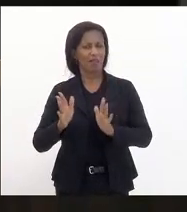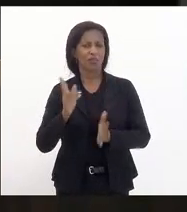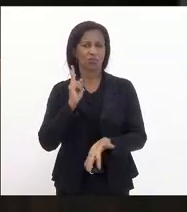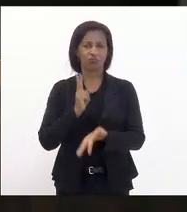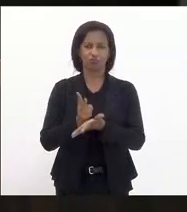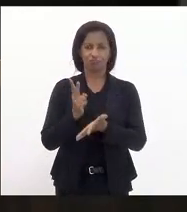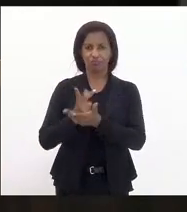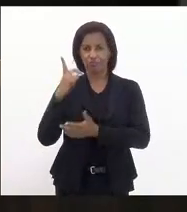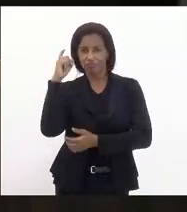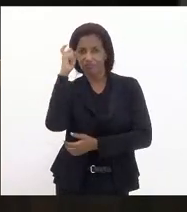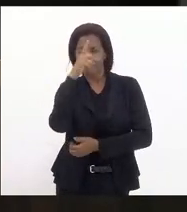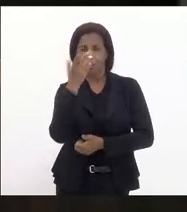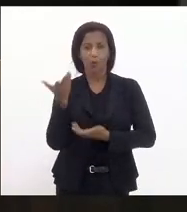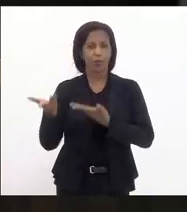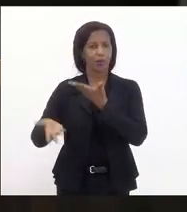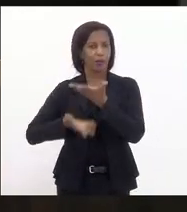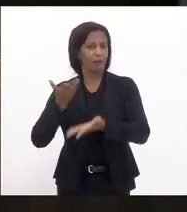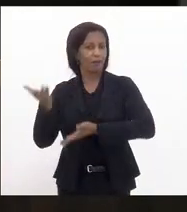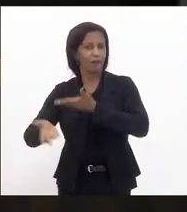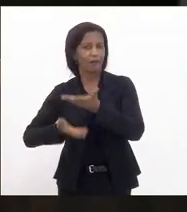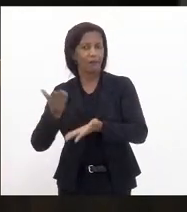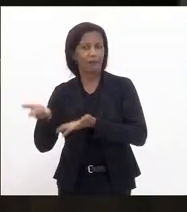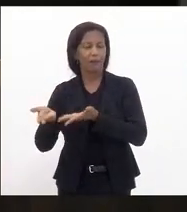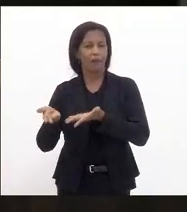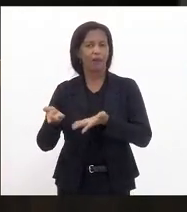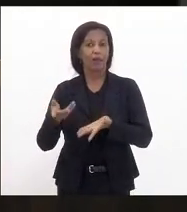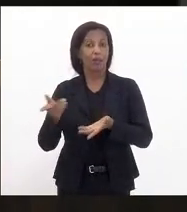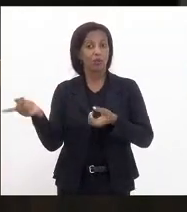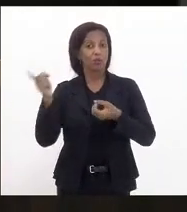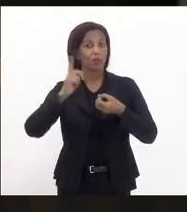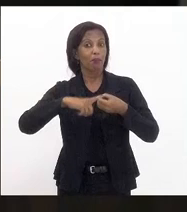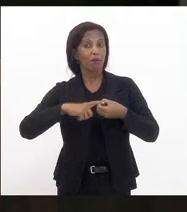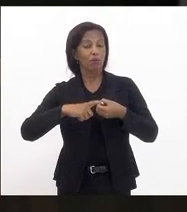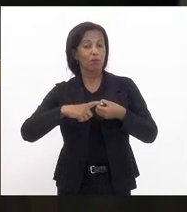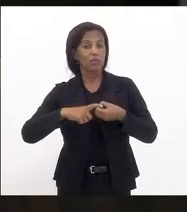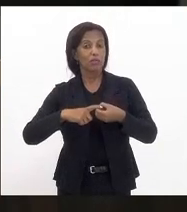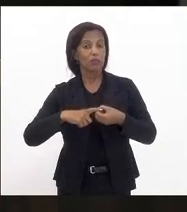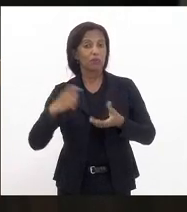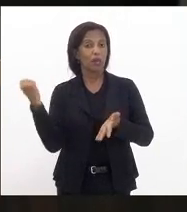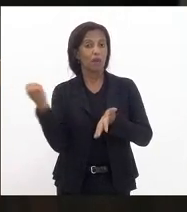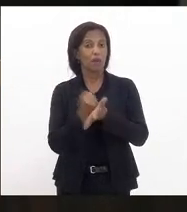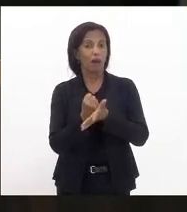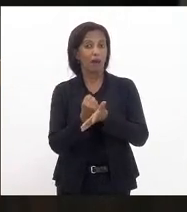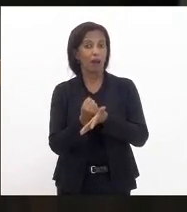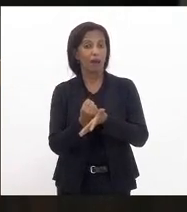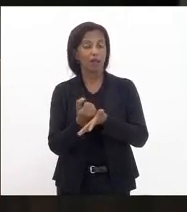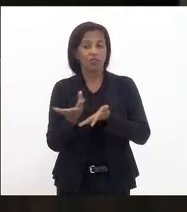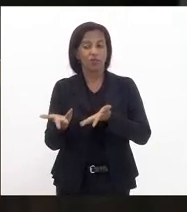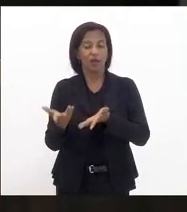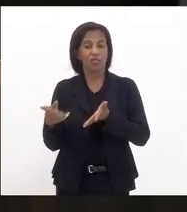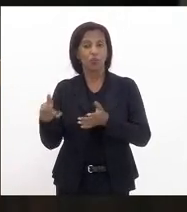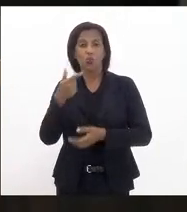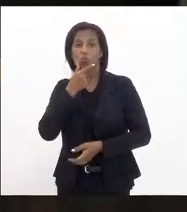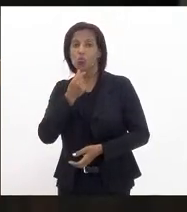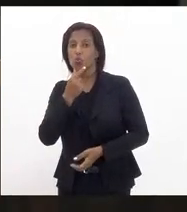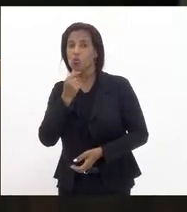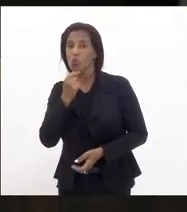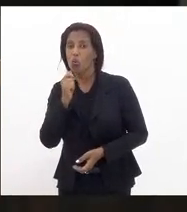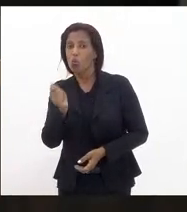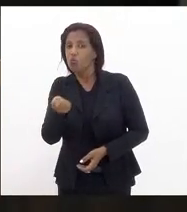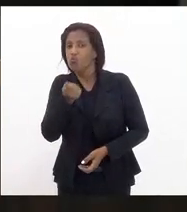que é investido e dos patrocínios que as grandes marcas fazem para os times masculinos